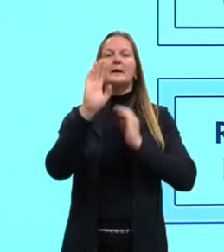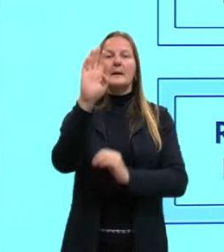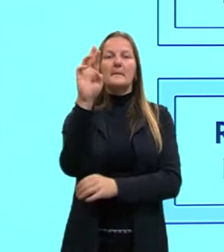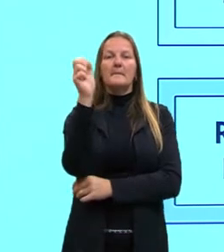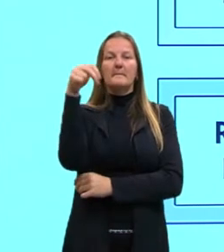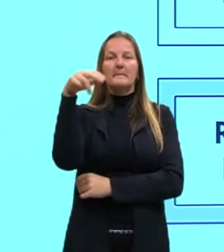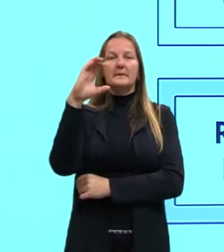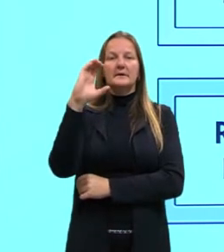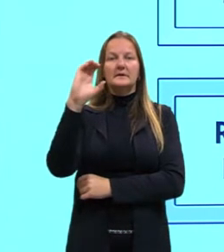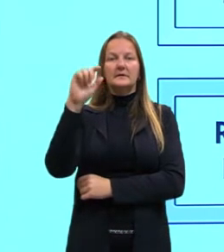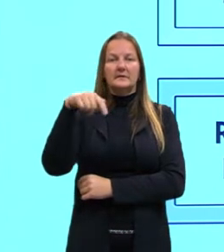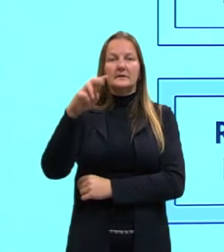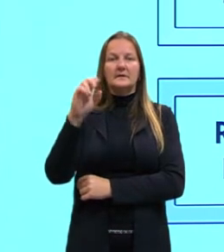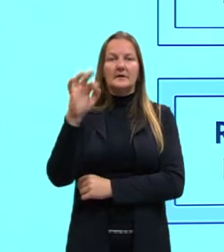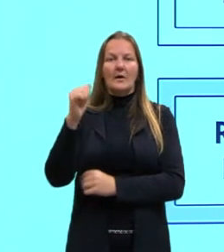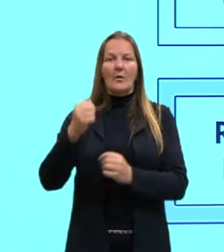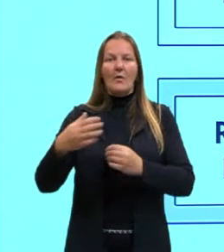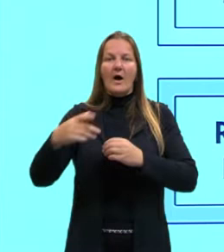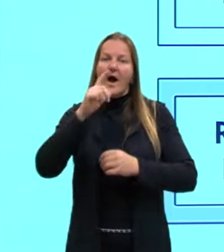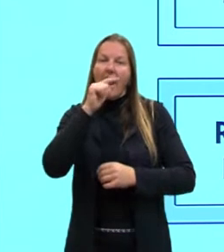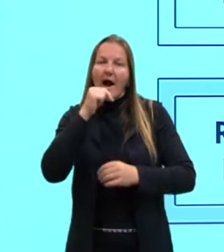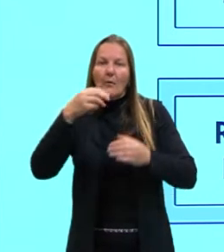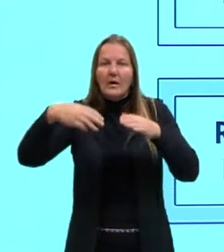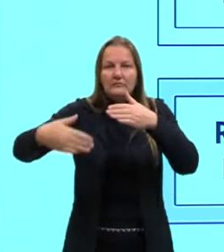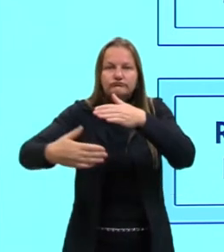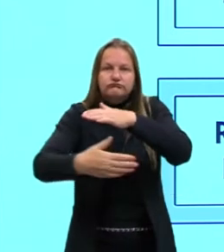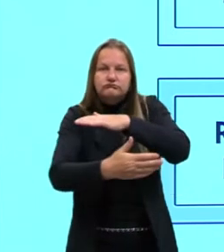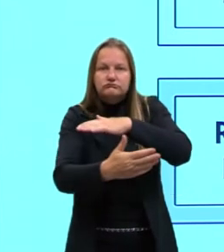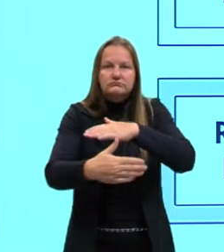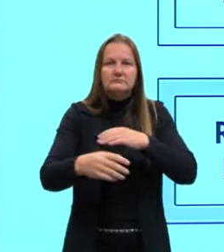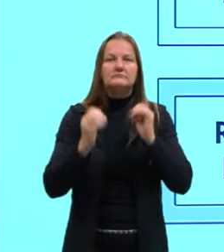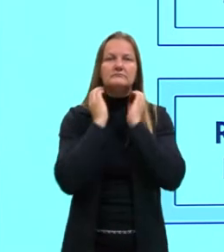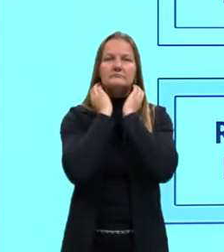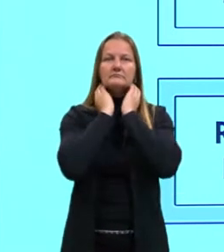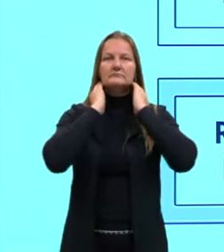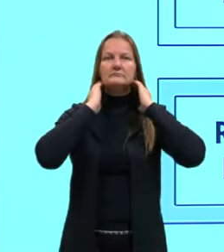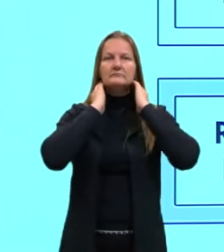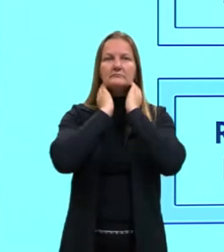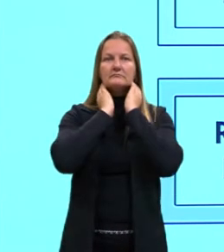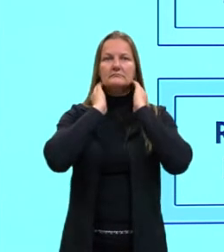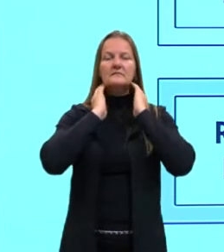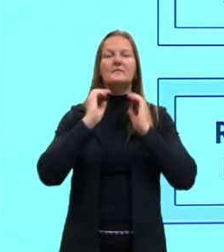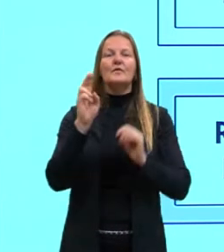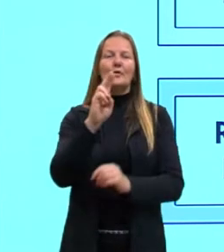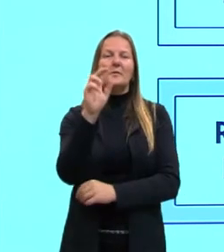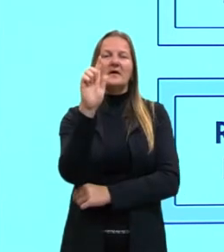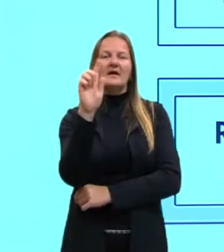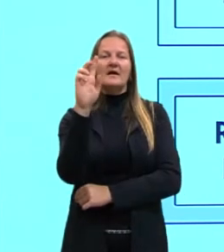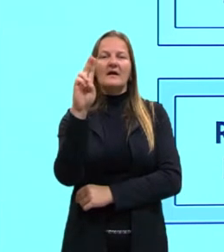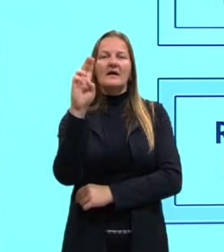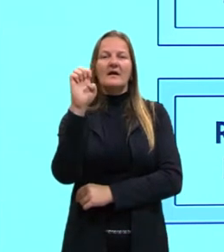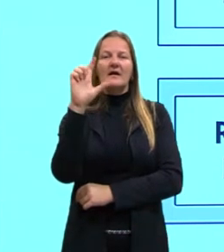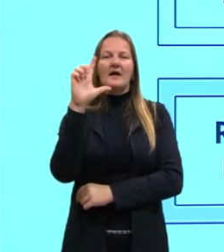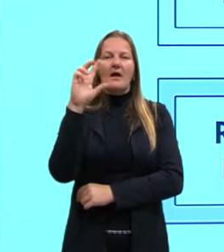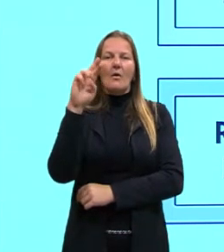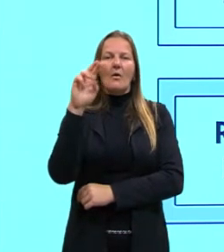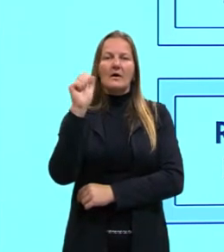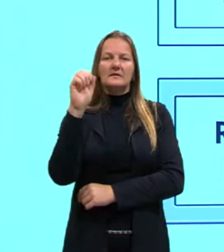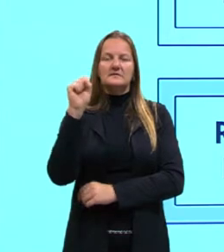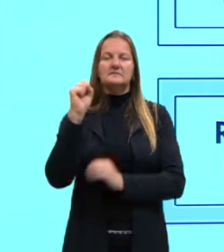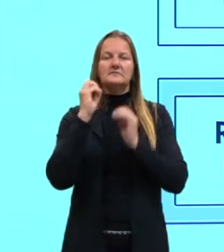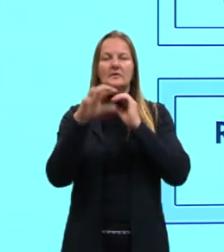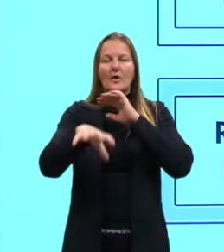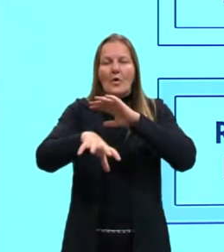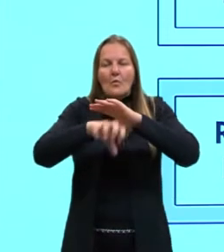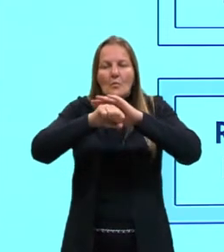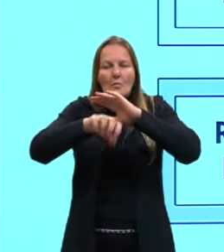aquáticos, através das branquias. As famosas guelras, né? Vão retirar, então, o oxigênio da